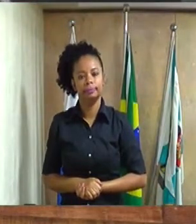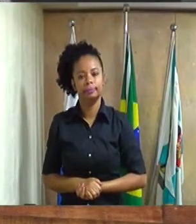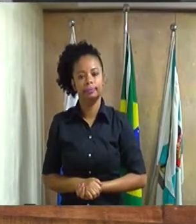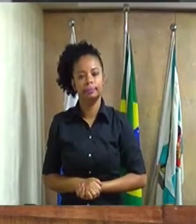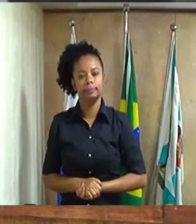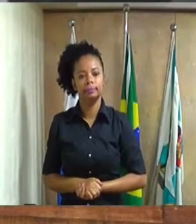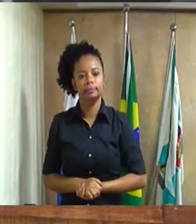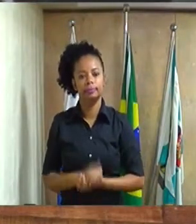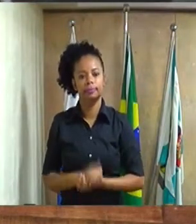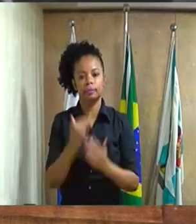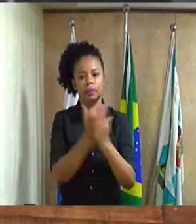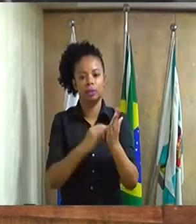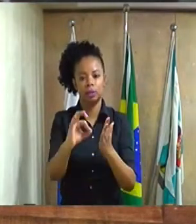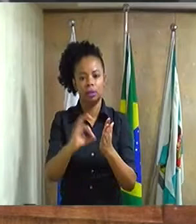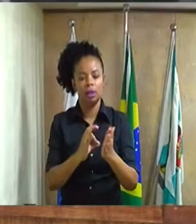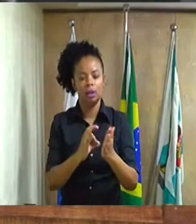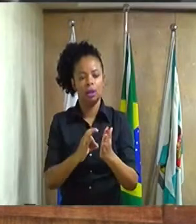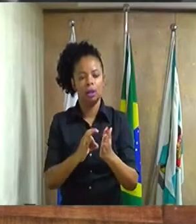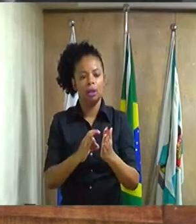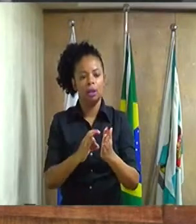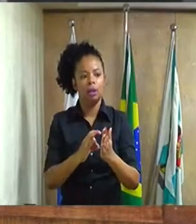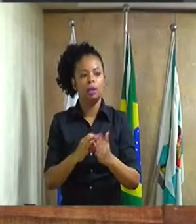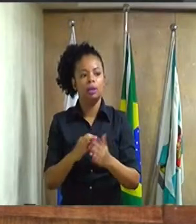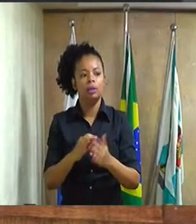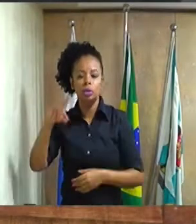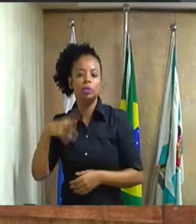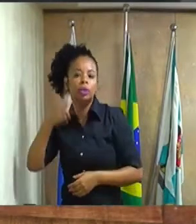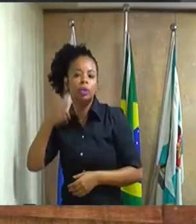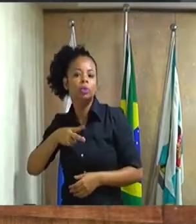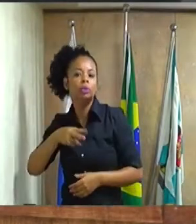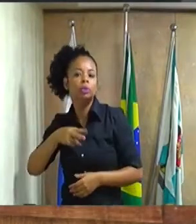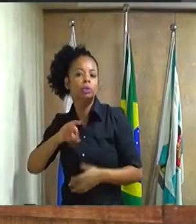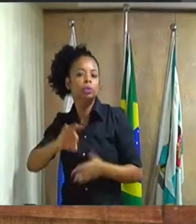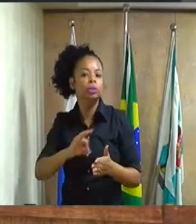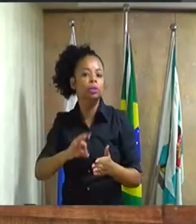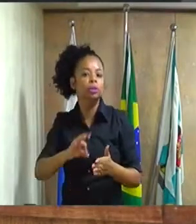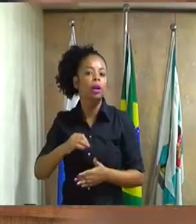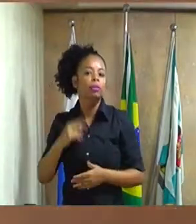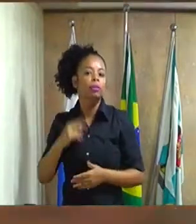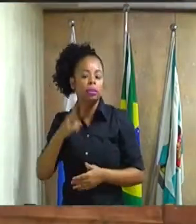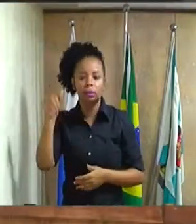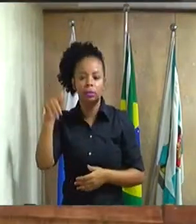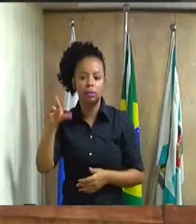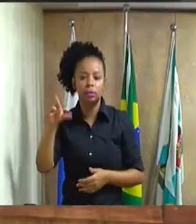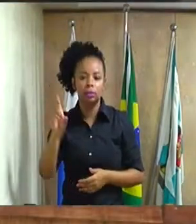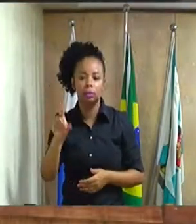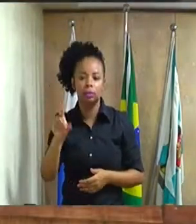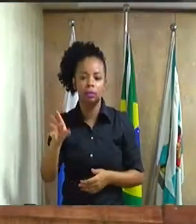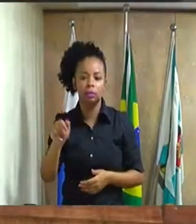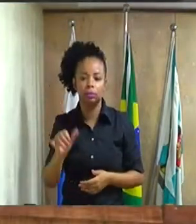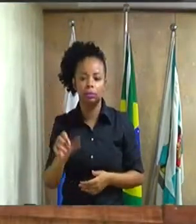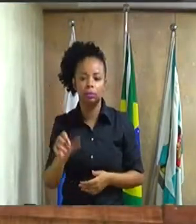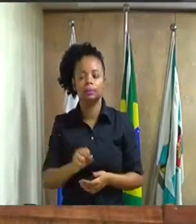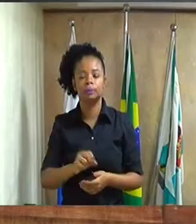Por ordem de inscrição, o último vereador inscrito, presidente dessa casa, vereador Sandu Leres, que vai ocupar a tribuna.